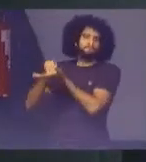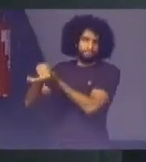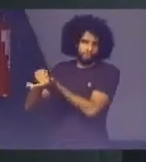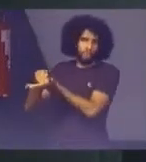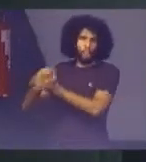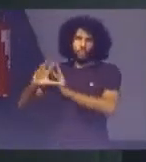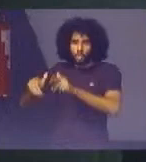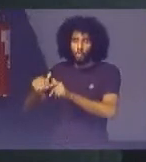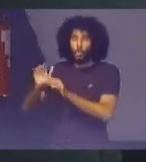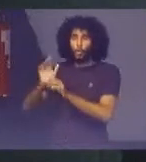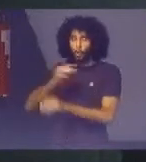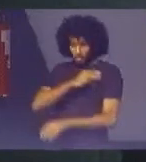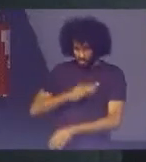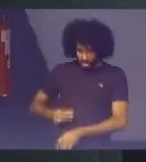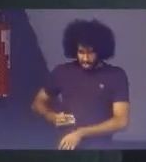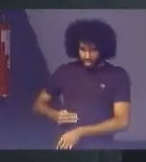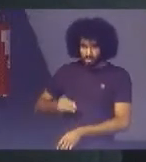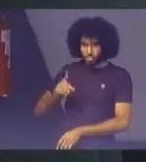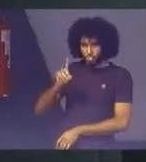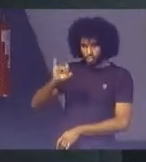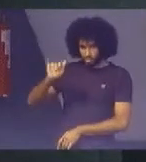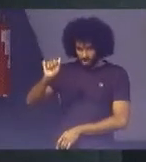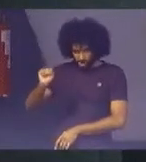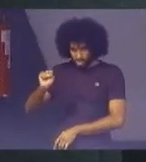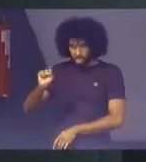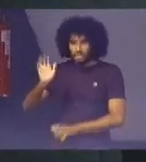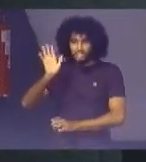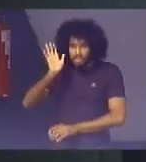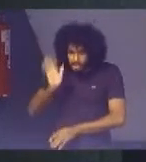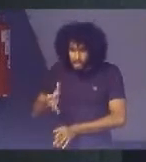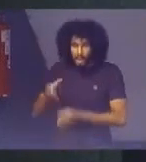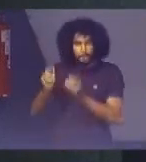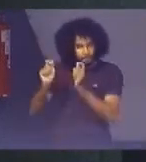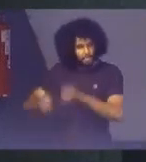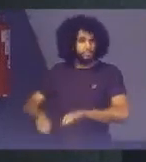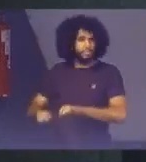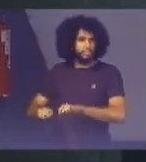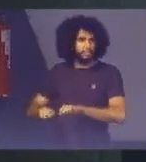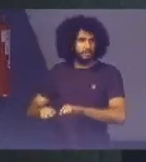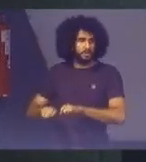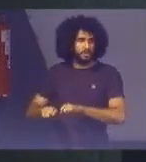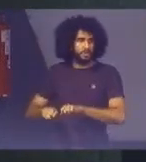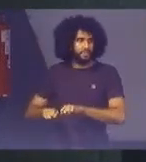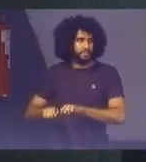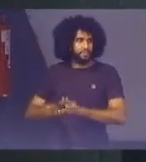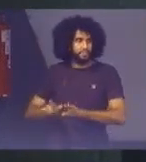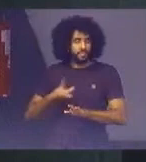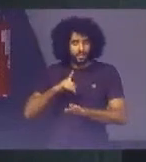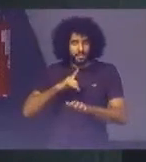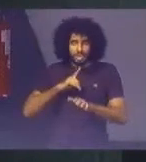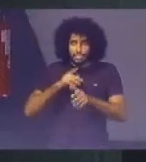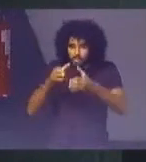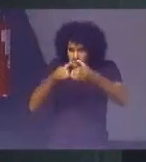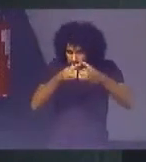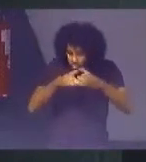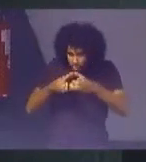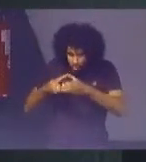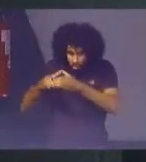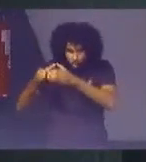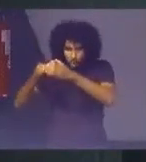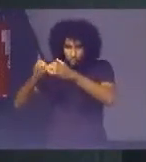Toffoli Já autorizou A criação de laboratórios De inovação No CNJ E essa rede De inovação Num diálogo